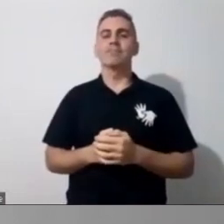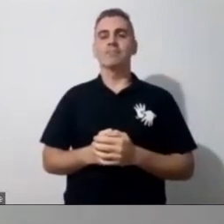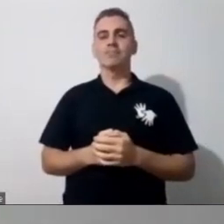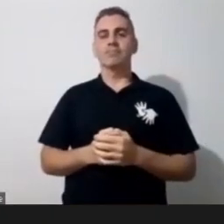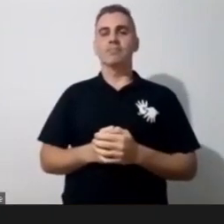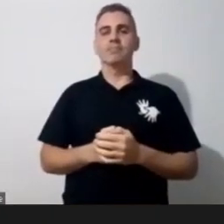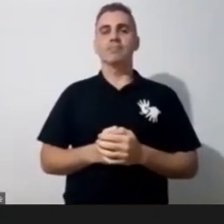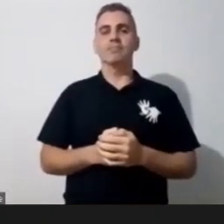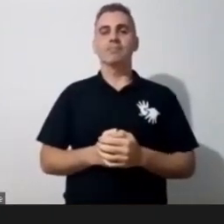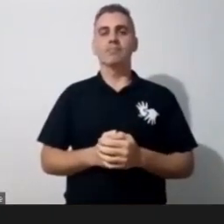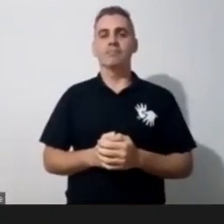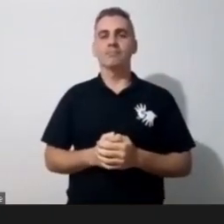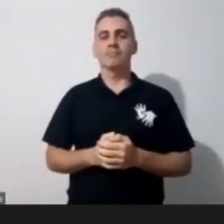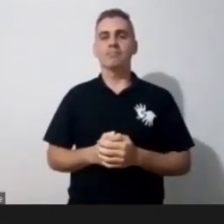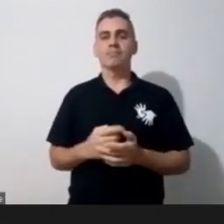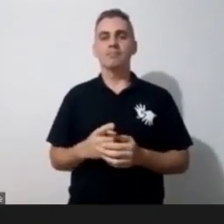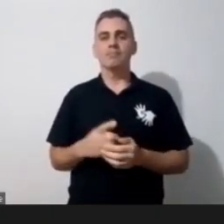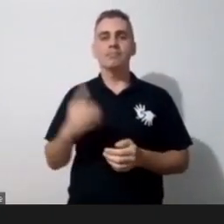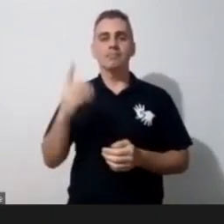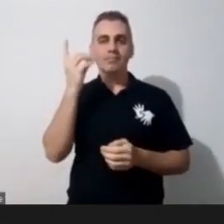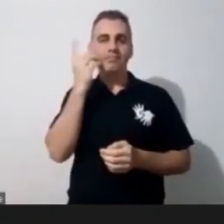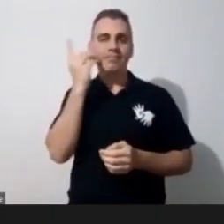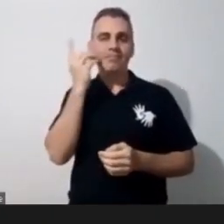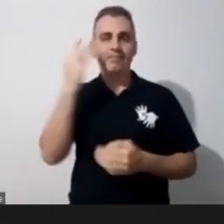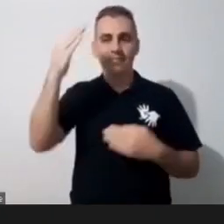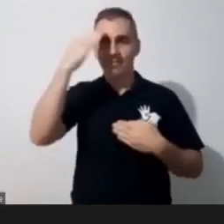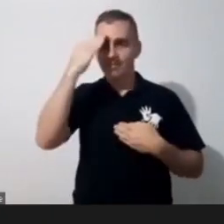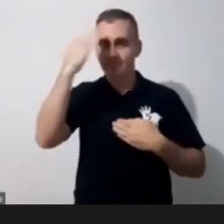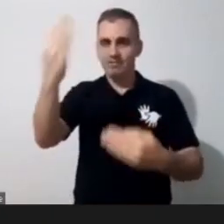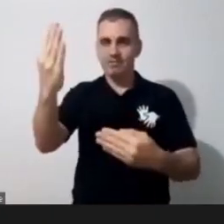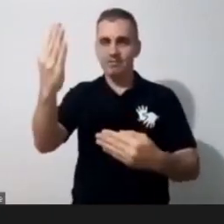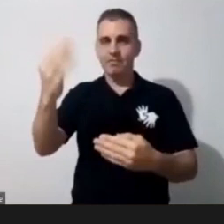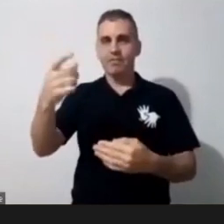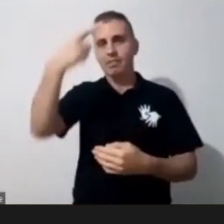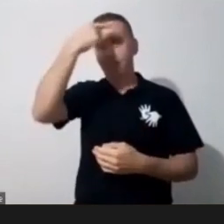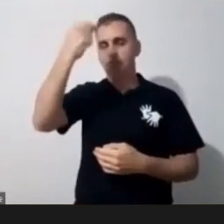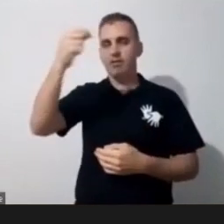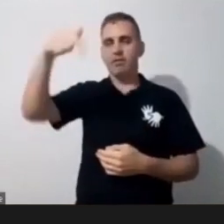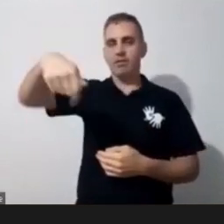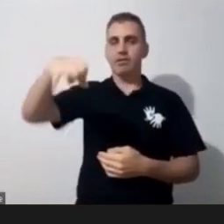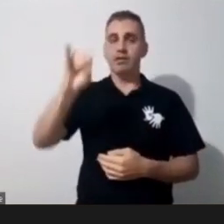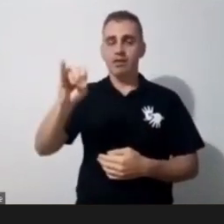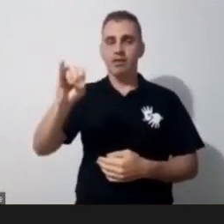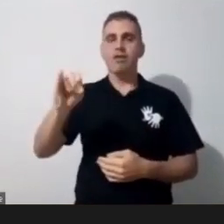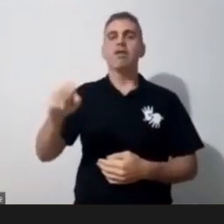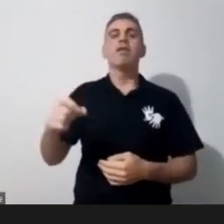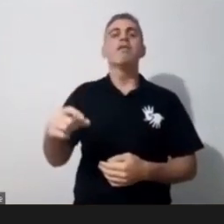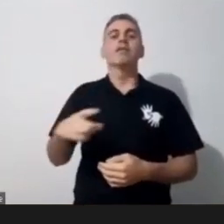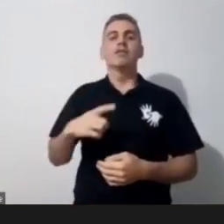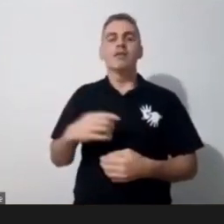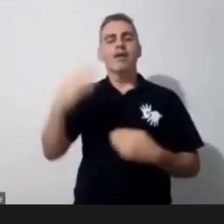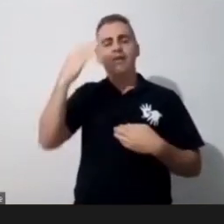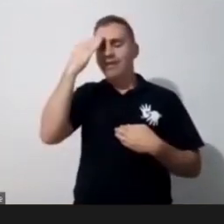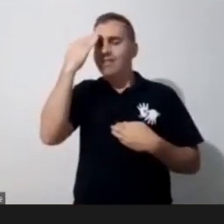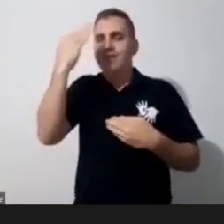Então, Dani, quero agradecer, em nome da FACQI, estamos realmente honrados em